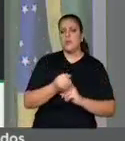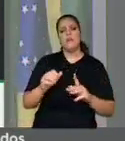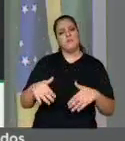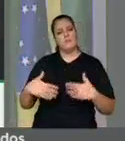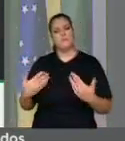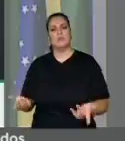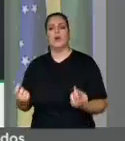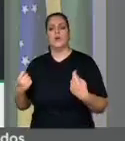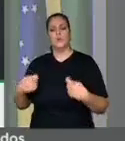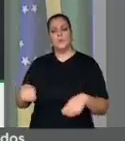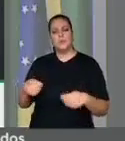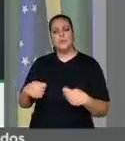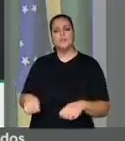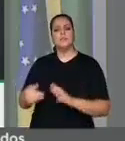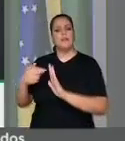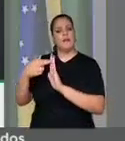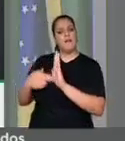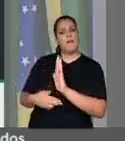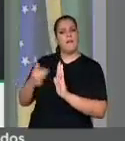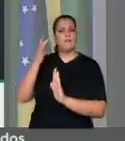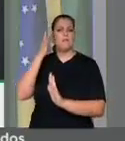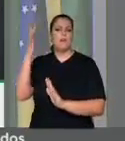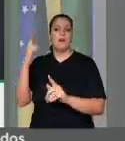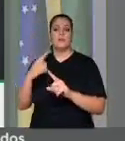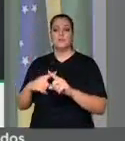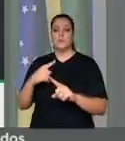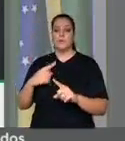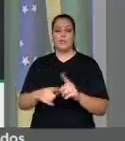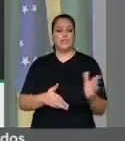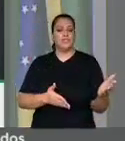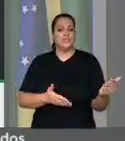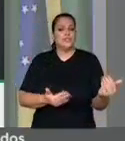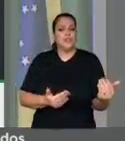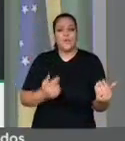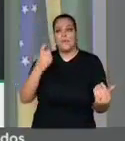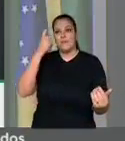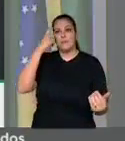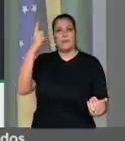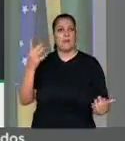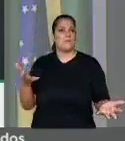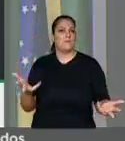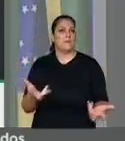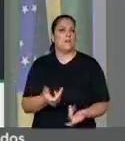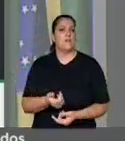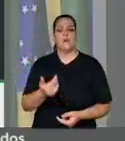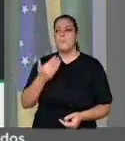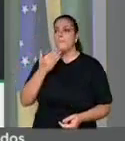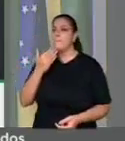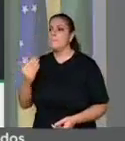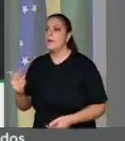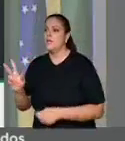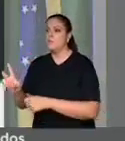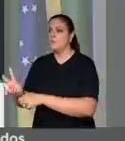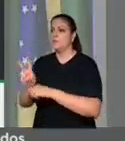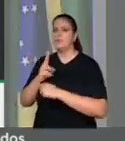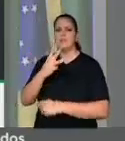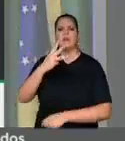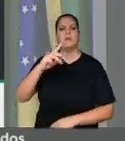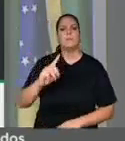uma grande vontade de fazer, mas para conseguir 3 mil reais para montar seu próprio negócio, é tanto documento,